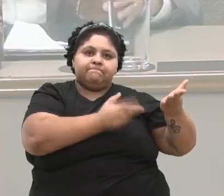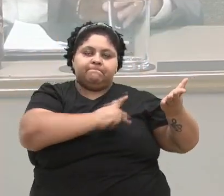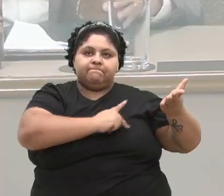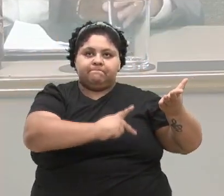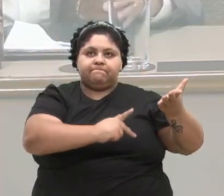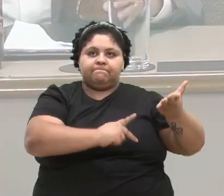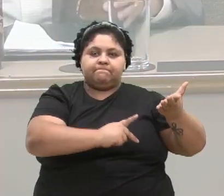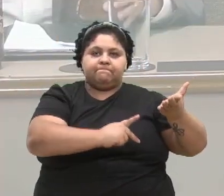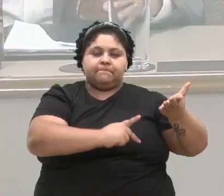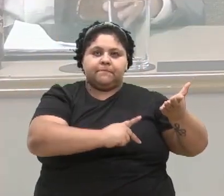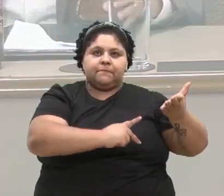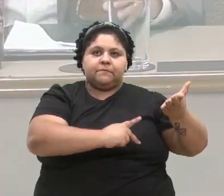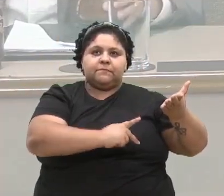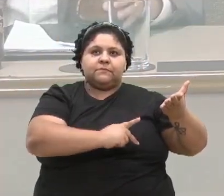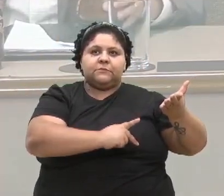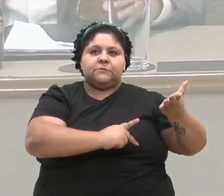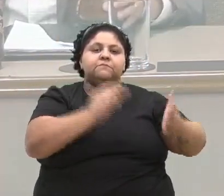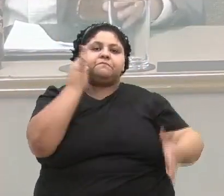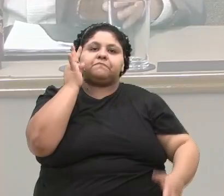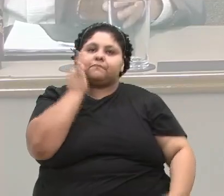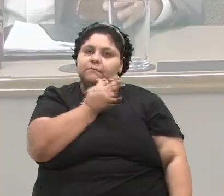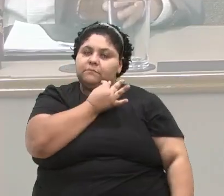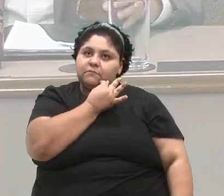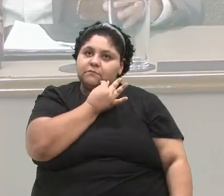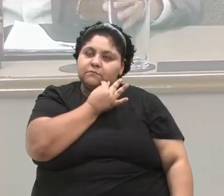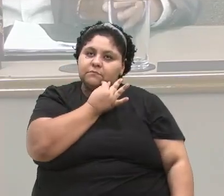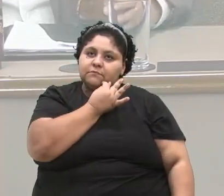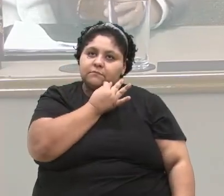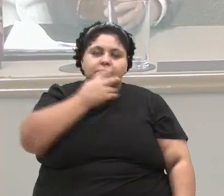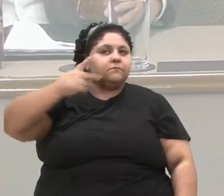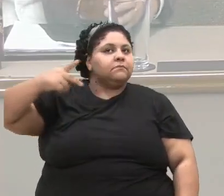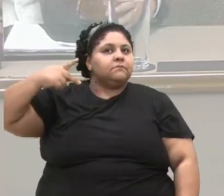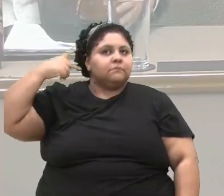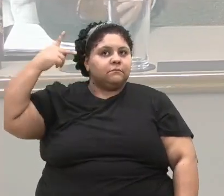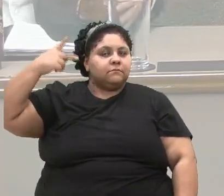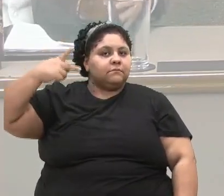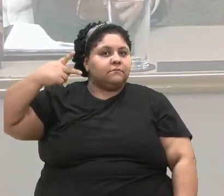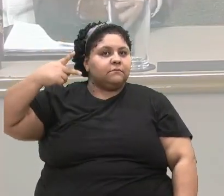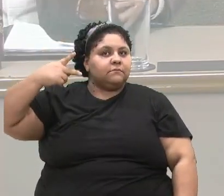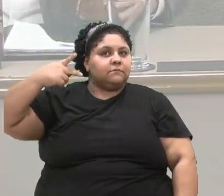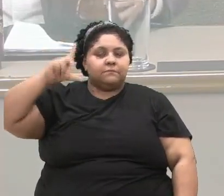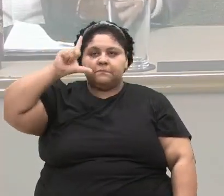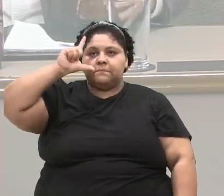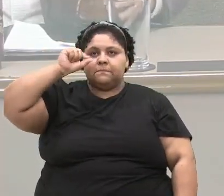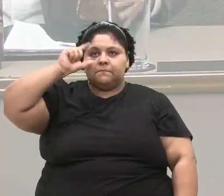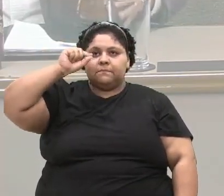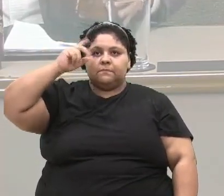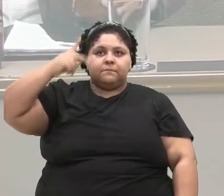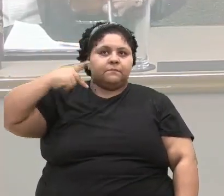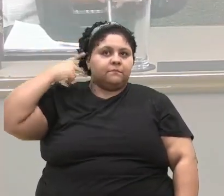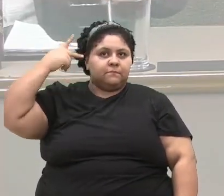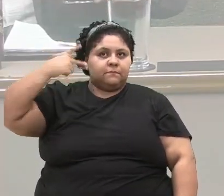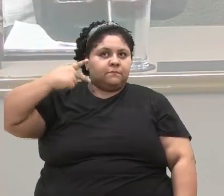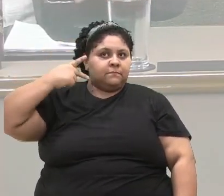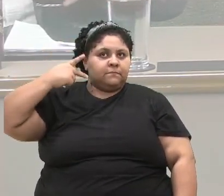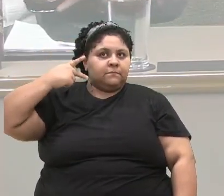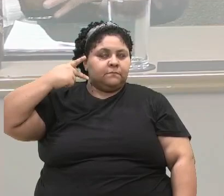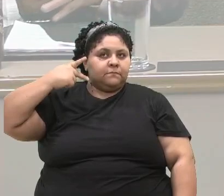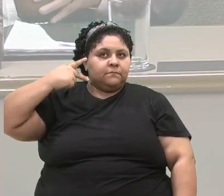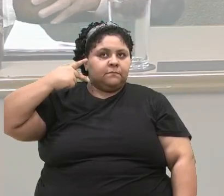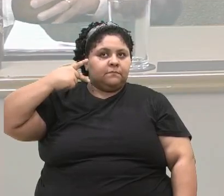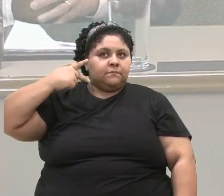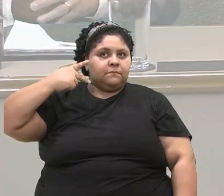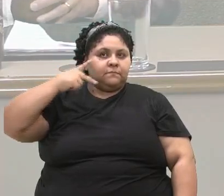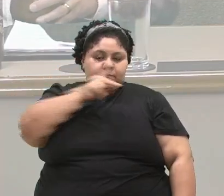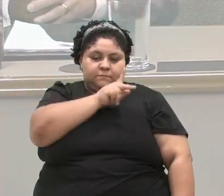relatora Tatiana de Friço, vereador Maurício Scalco, vereador Zanquin,